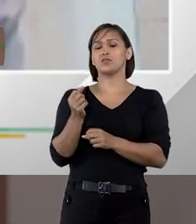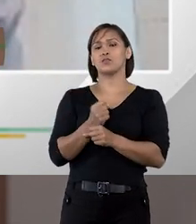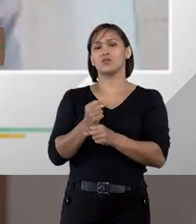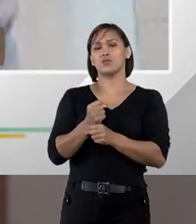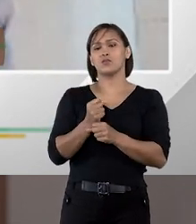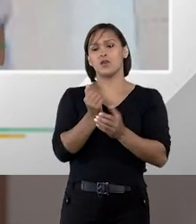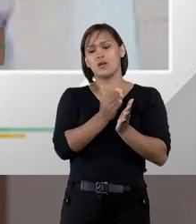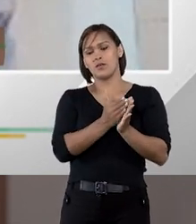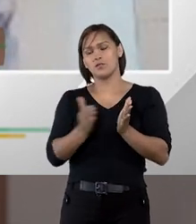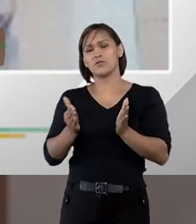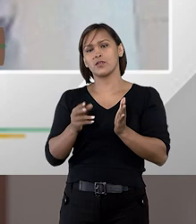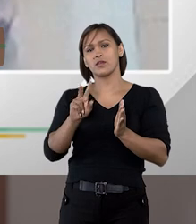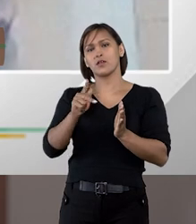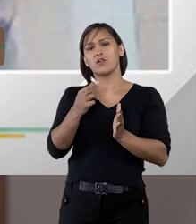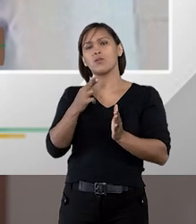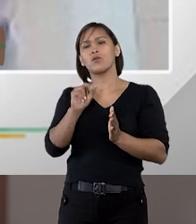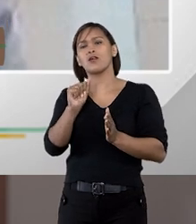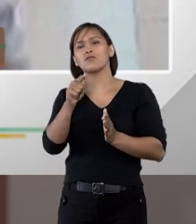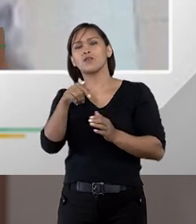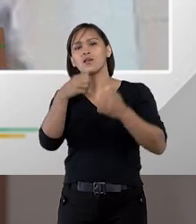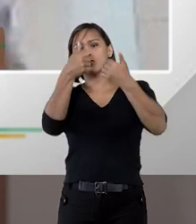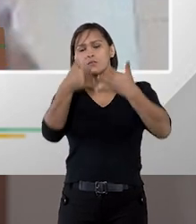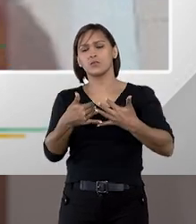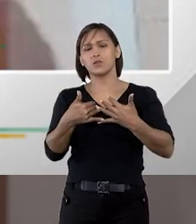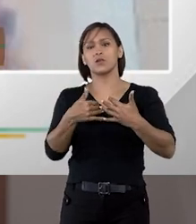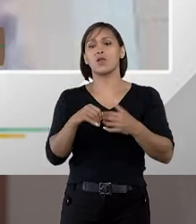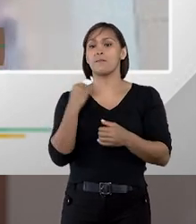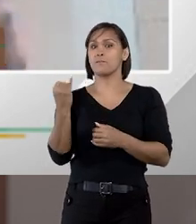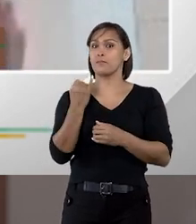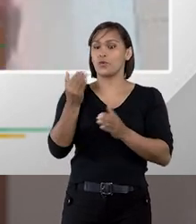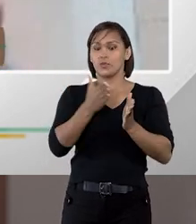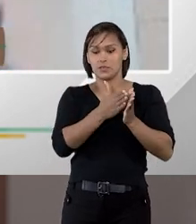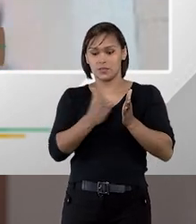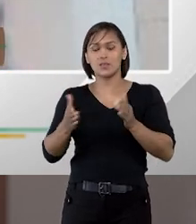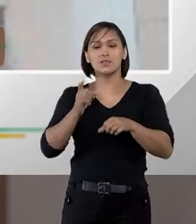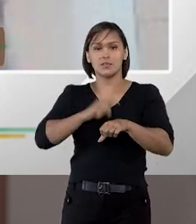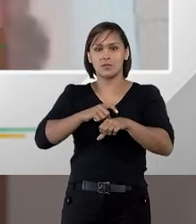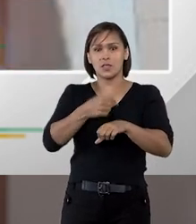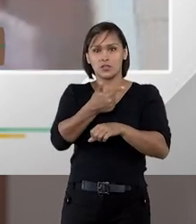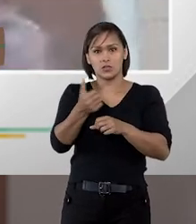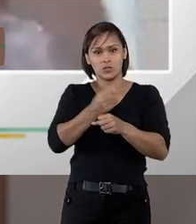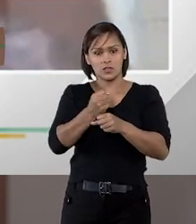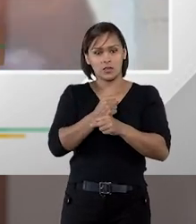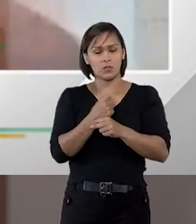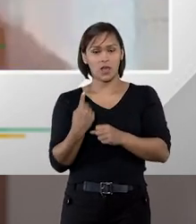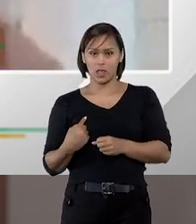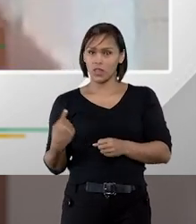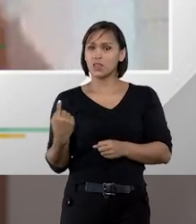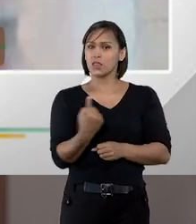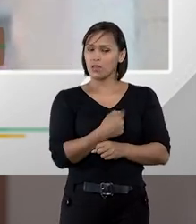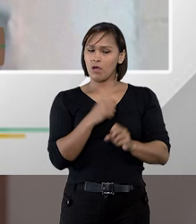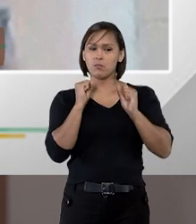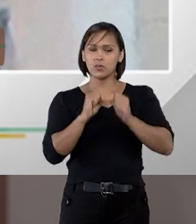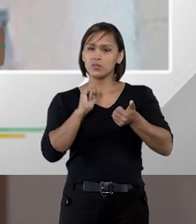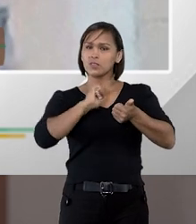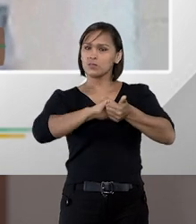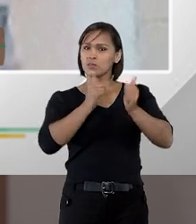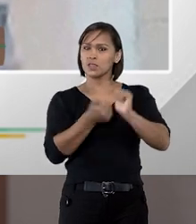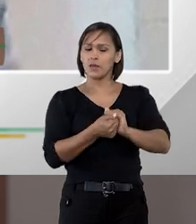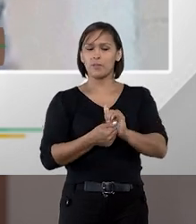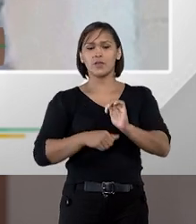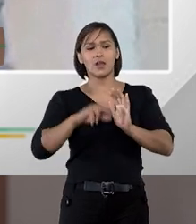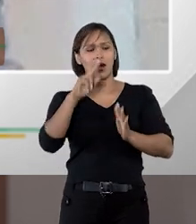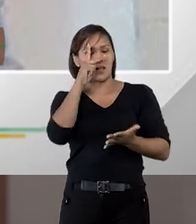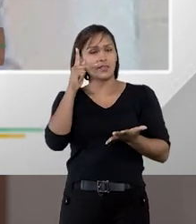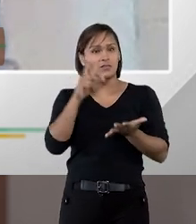anos, como o Rafael chegou a comentar, daí a importância desse prazo para que até nós possamos nos adequar